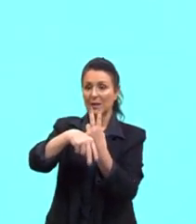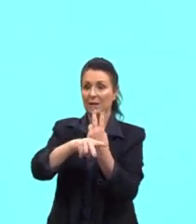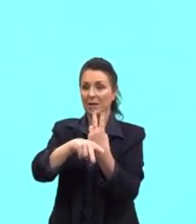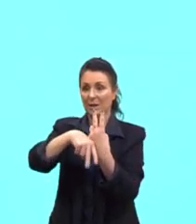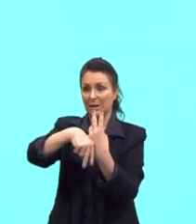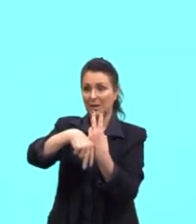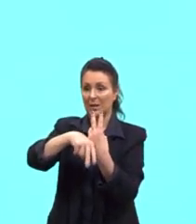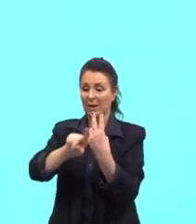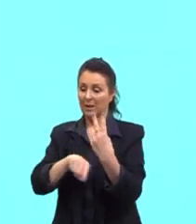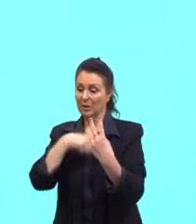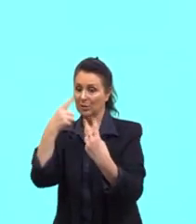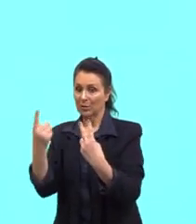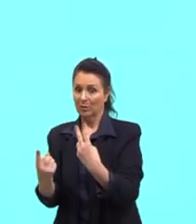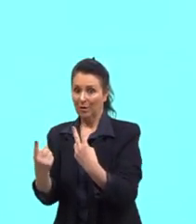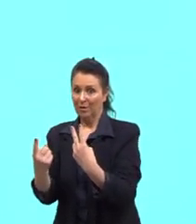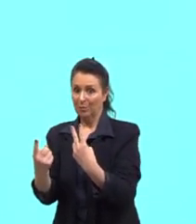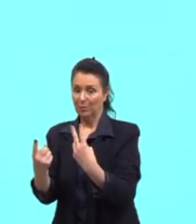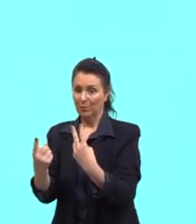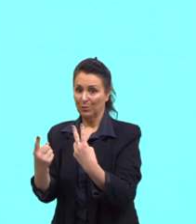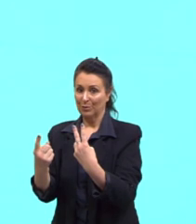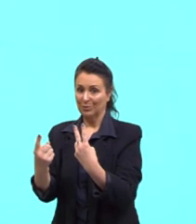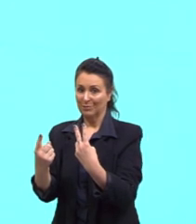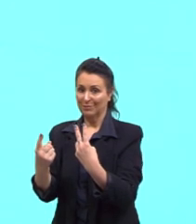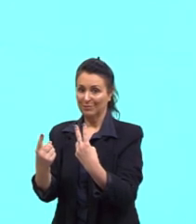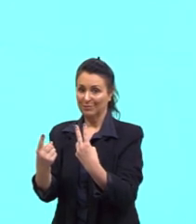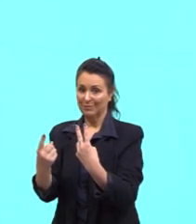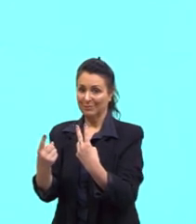invertido. Certo?